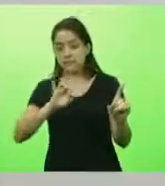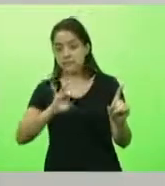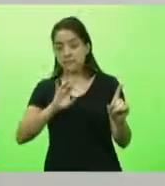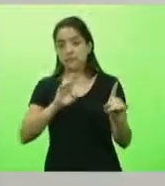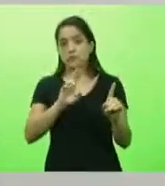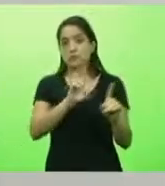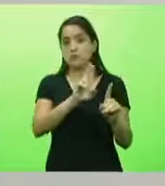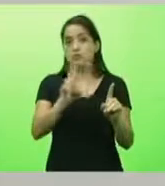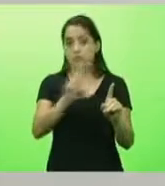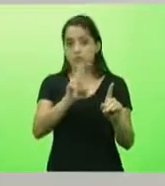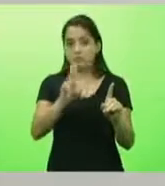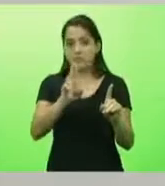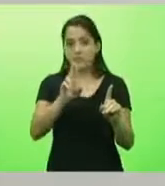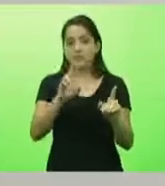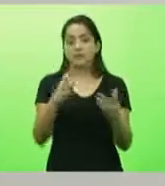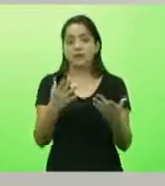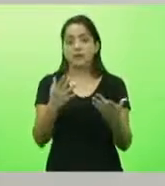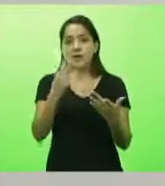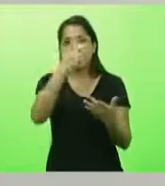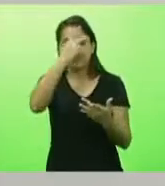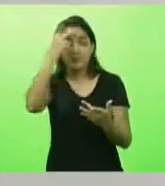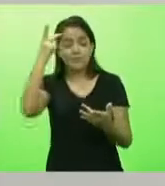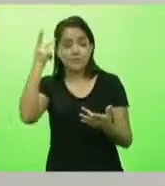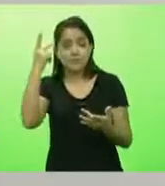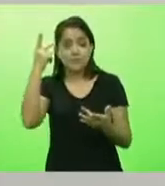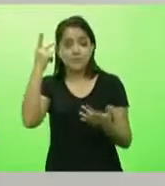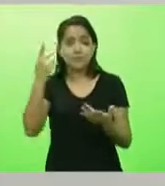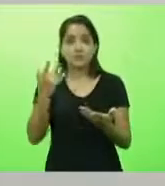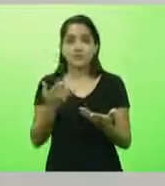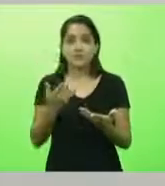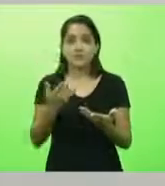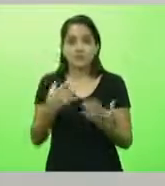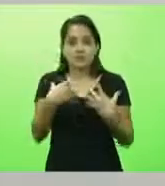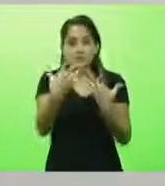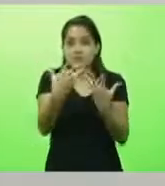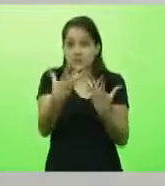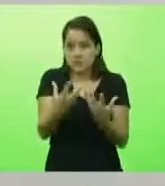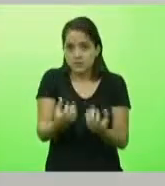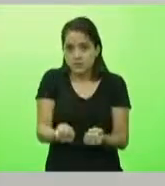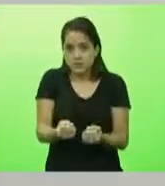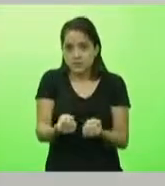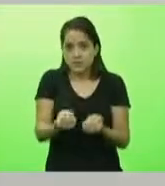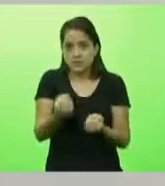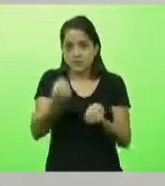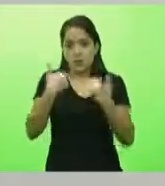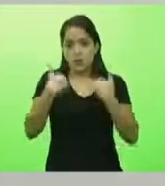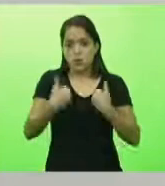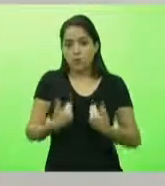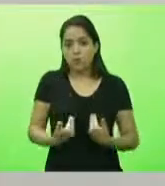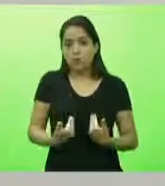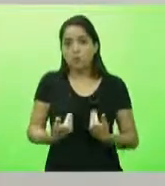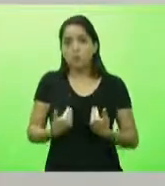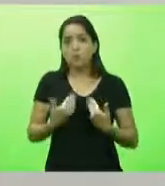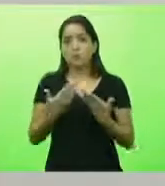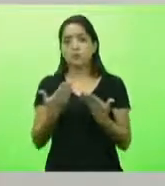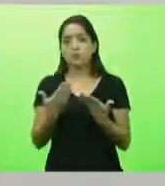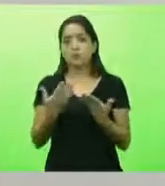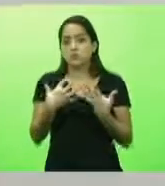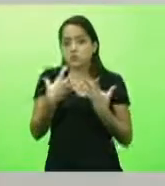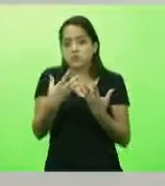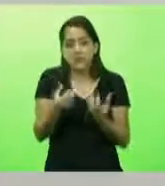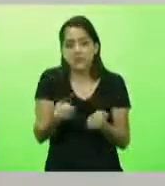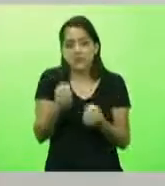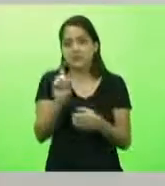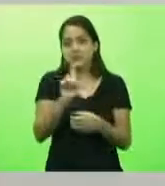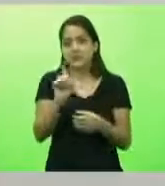transfobia. Pessoas que não se aceitam como são, não se aceitaram como são,